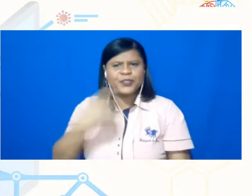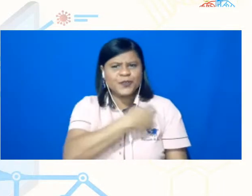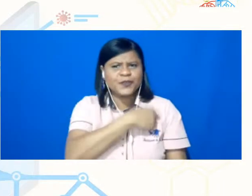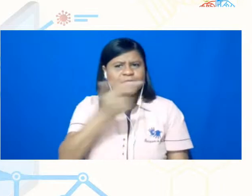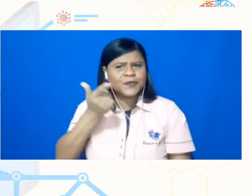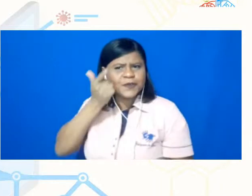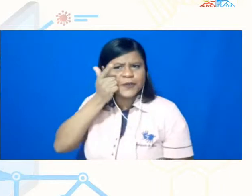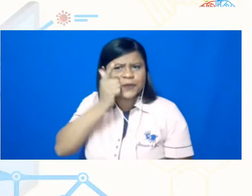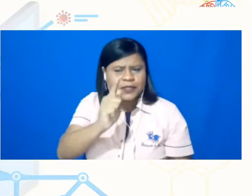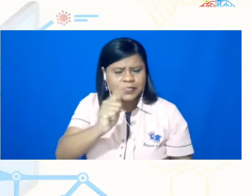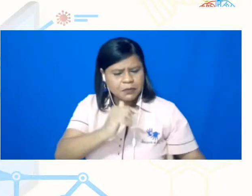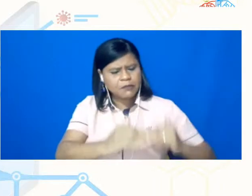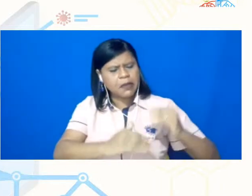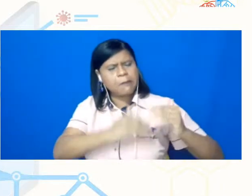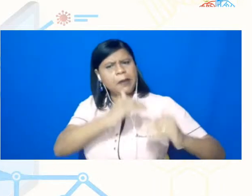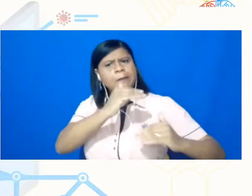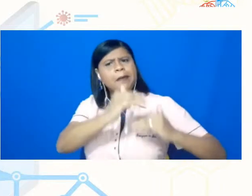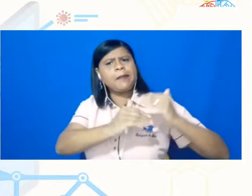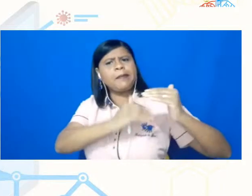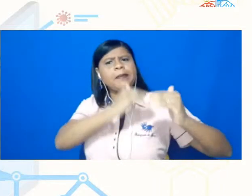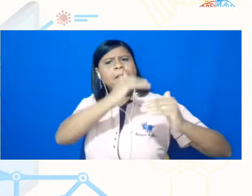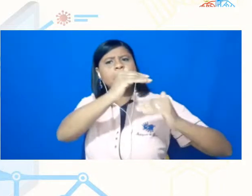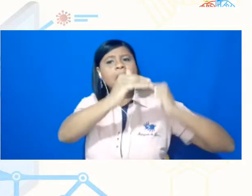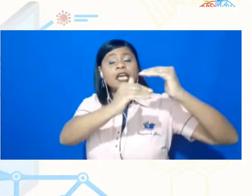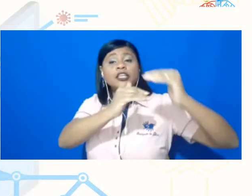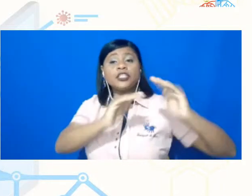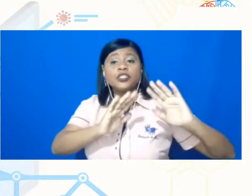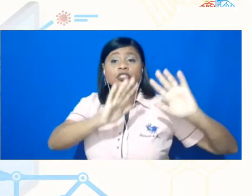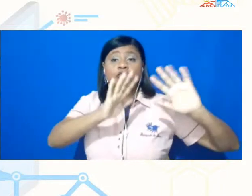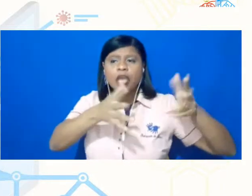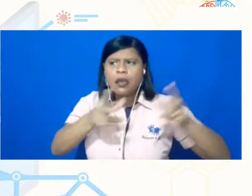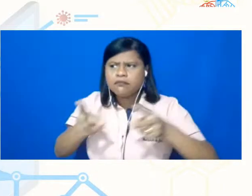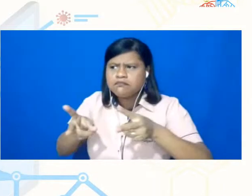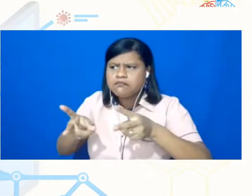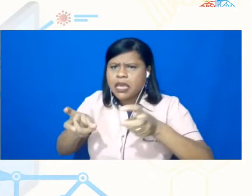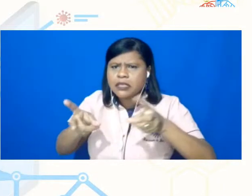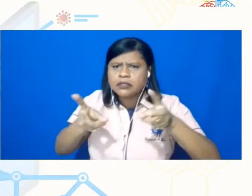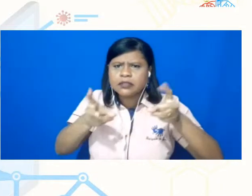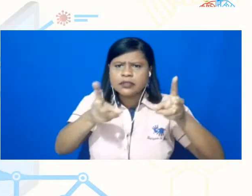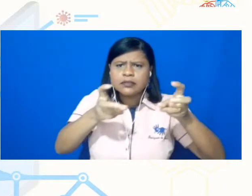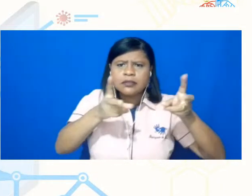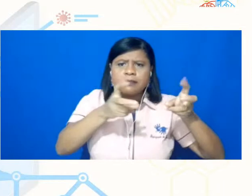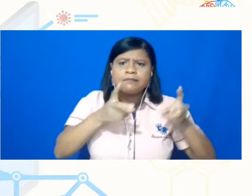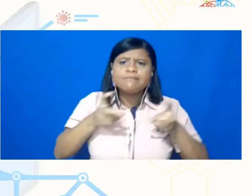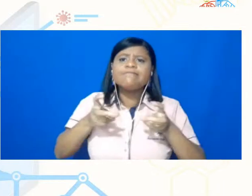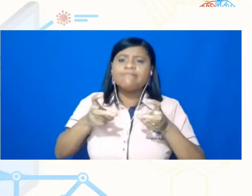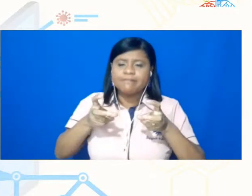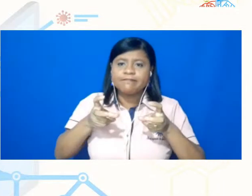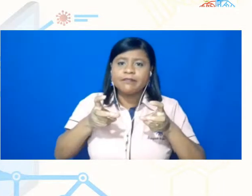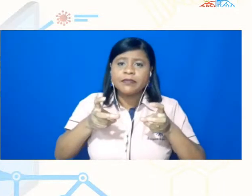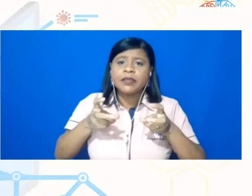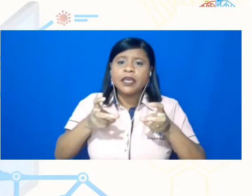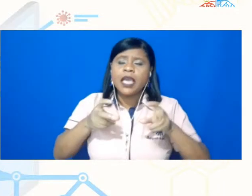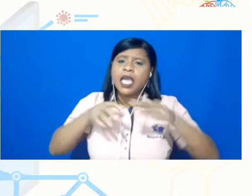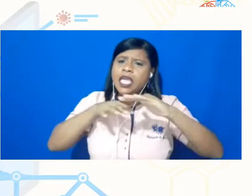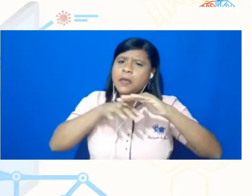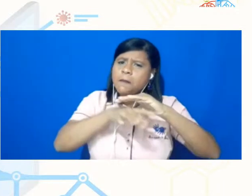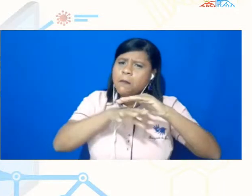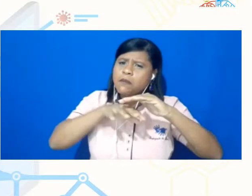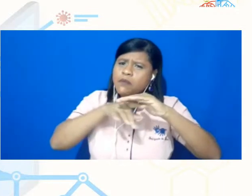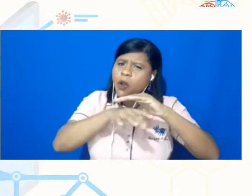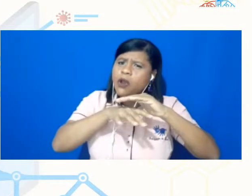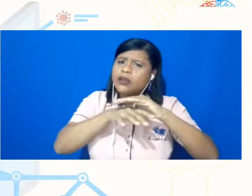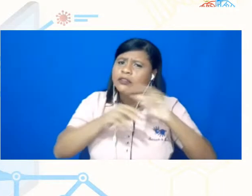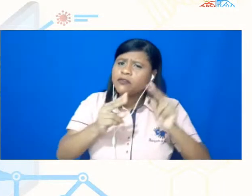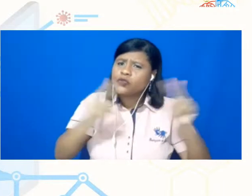né, construir caminhos e perceber que, por essa via remota, nós também